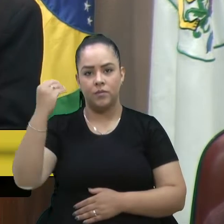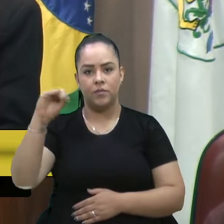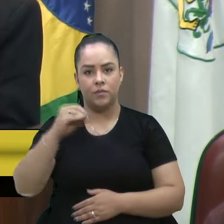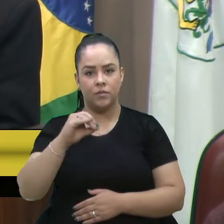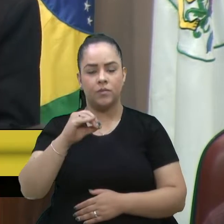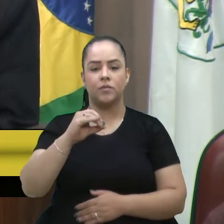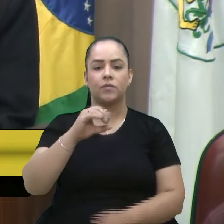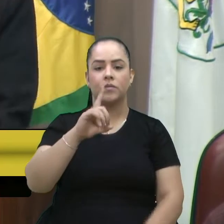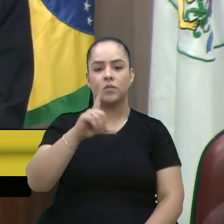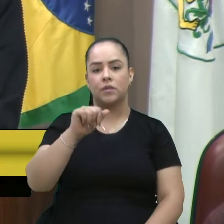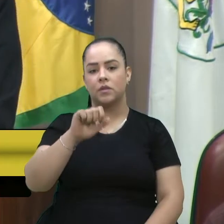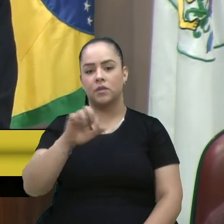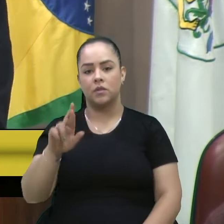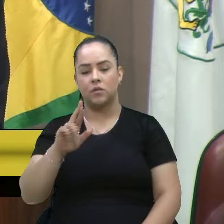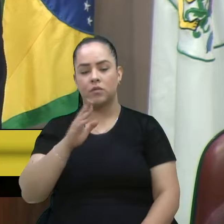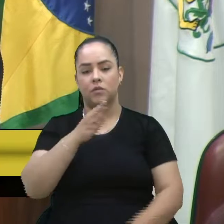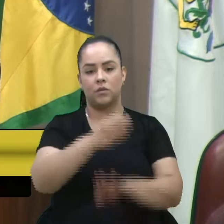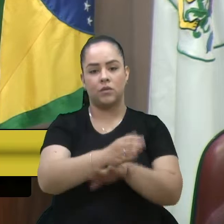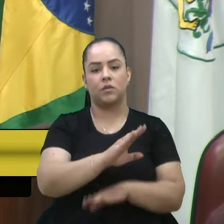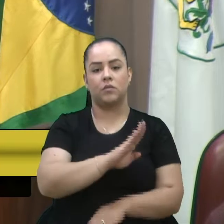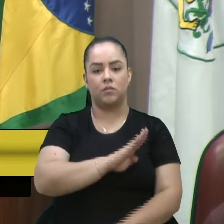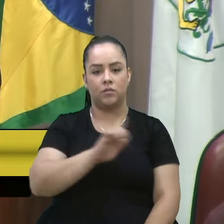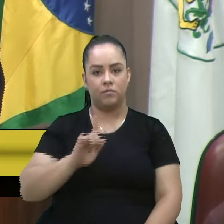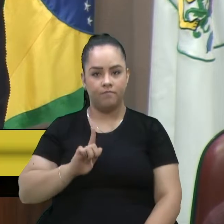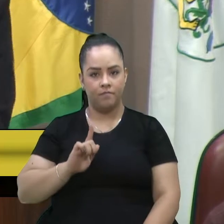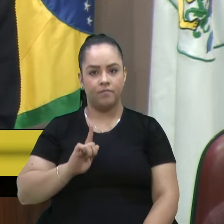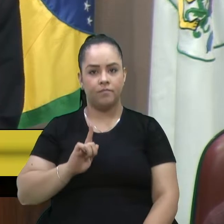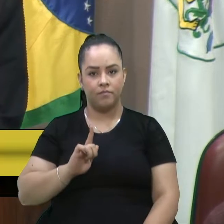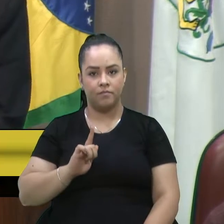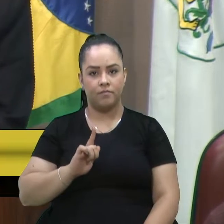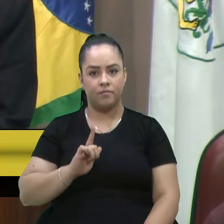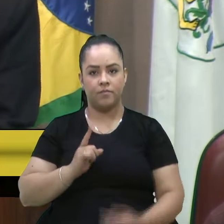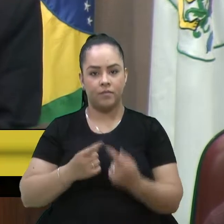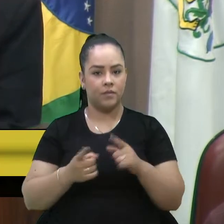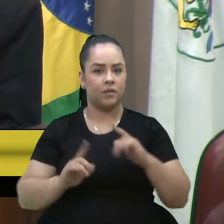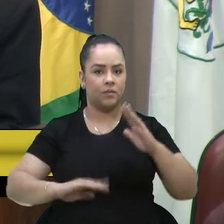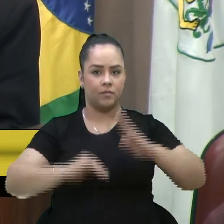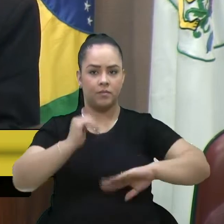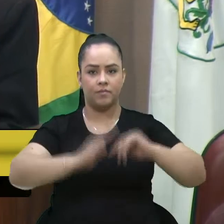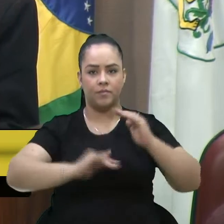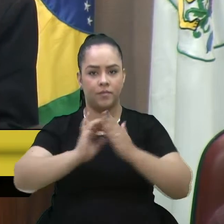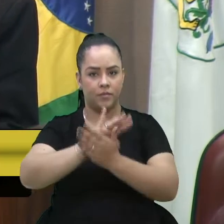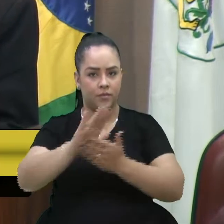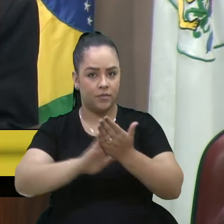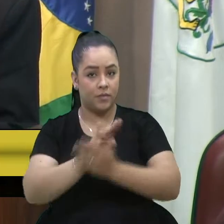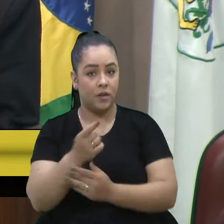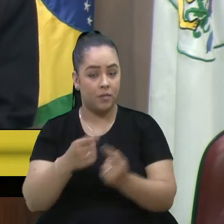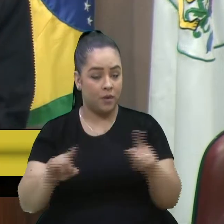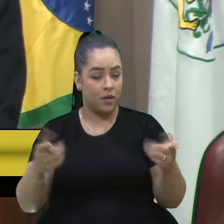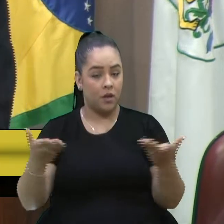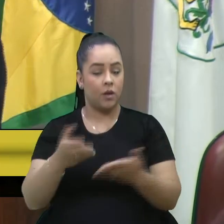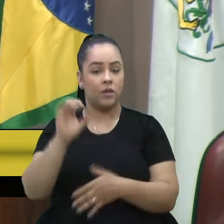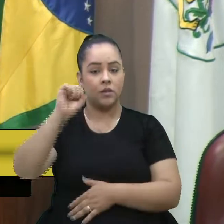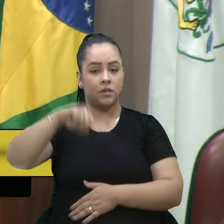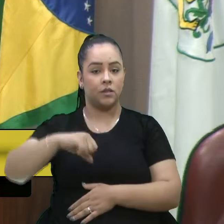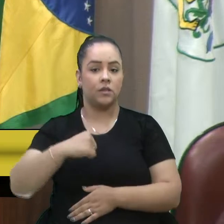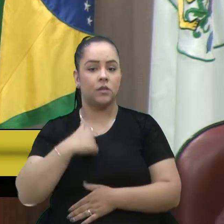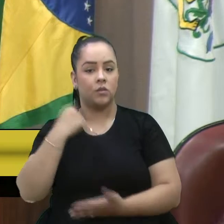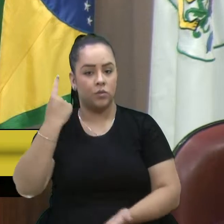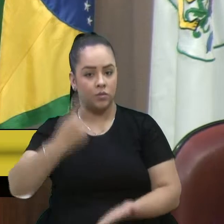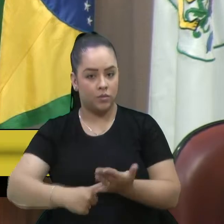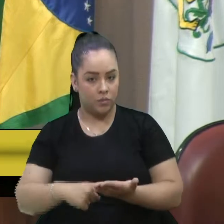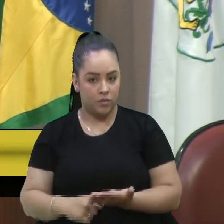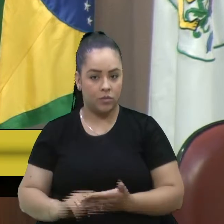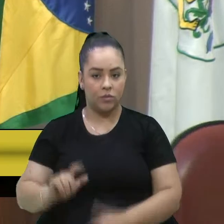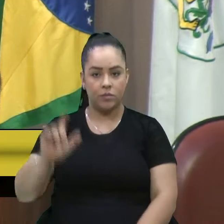Bento e, de fato, prática a zero. Mas, agora, sim, marquei com a pessoa